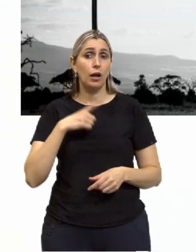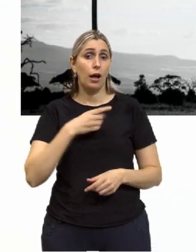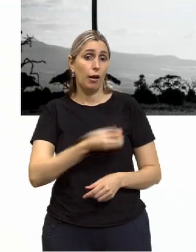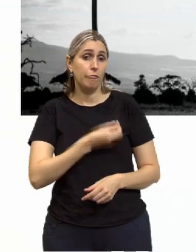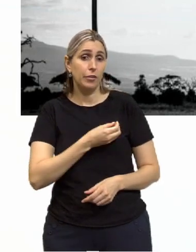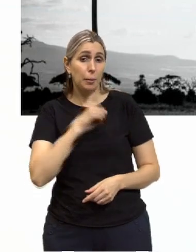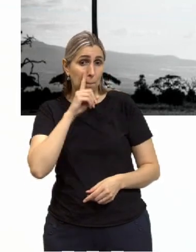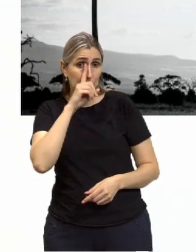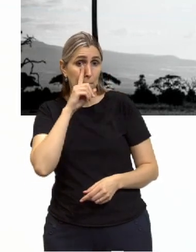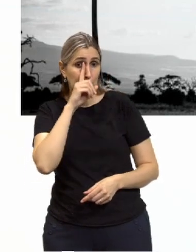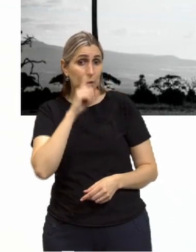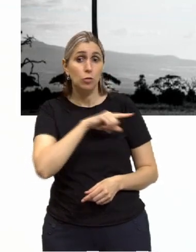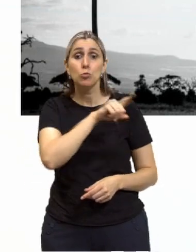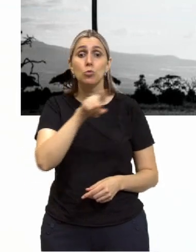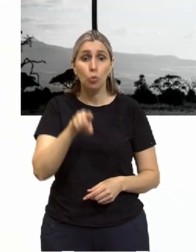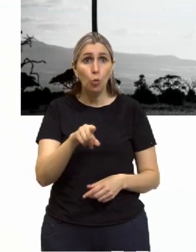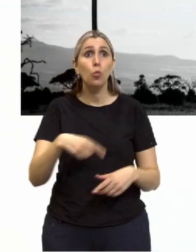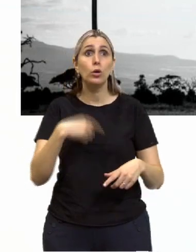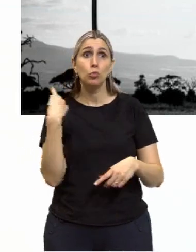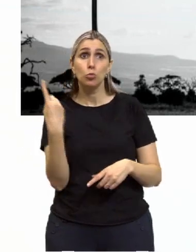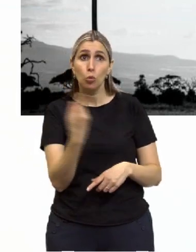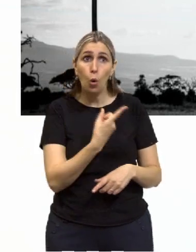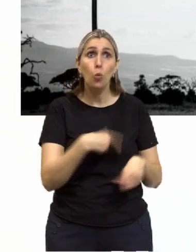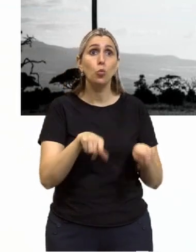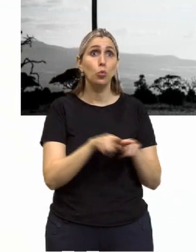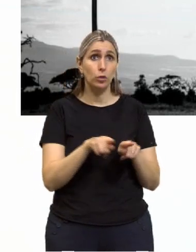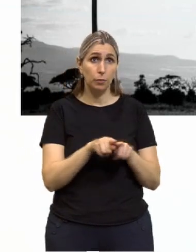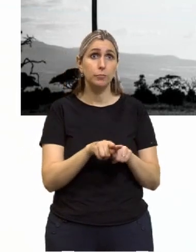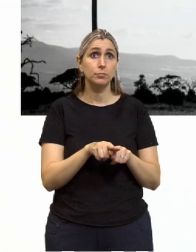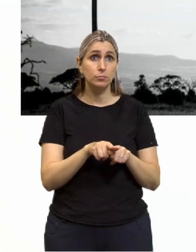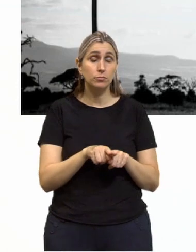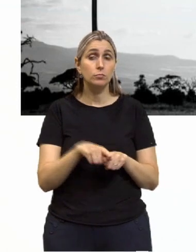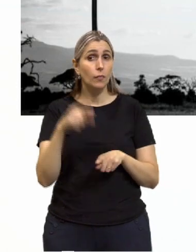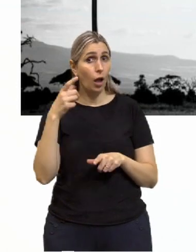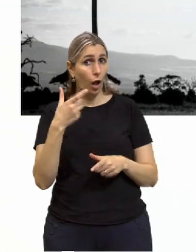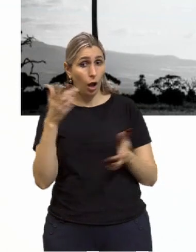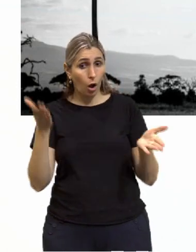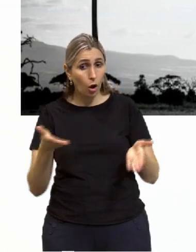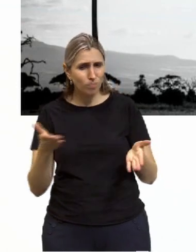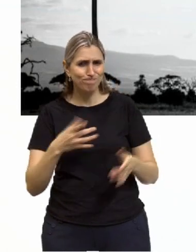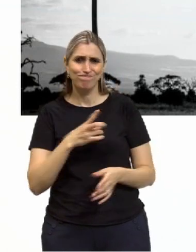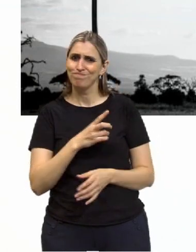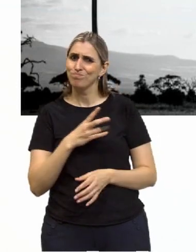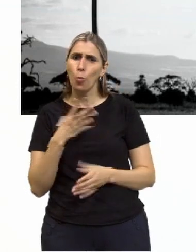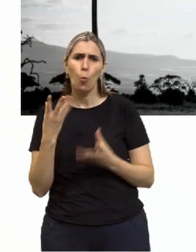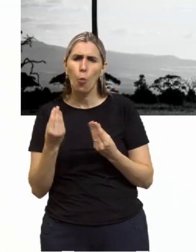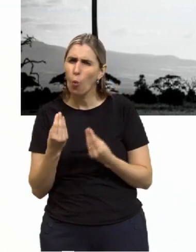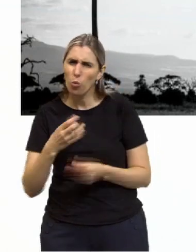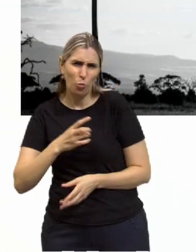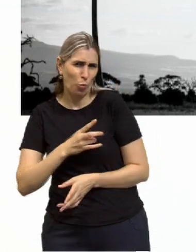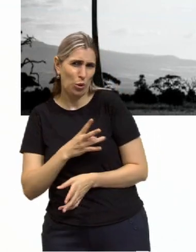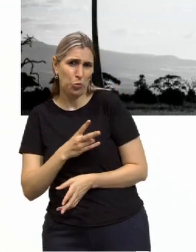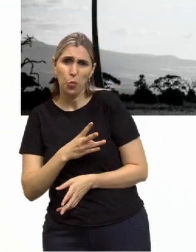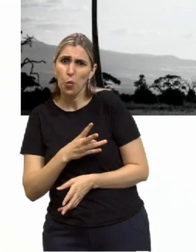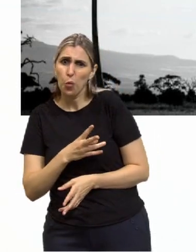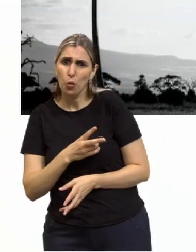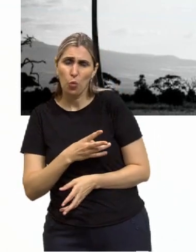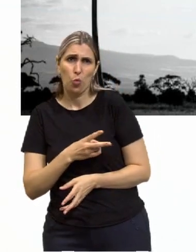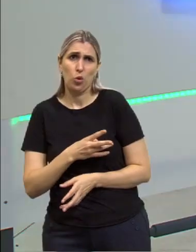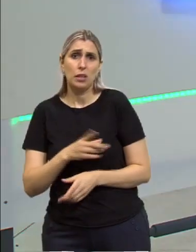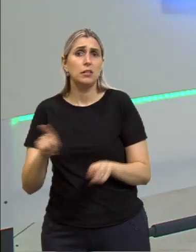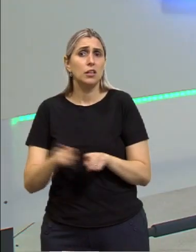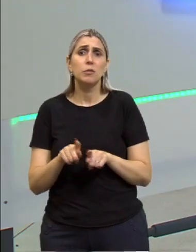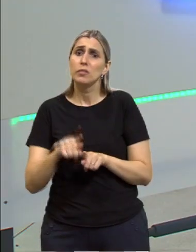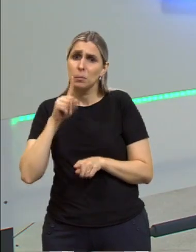vida dos outros em risco. Agora, se você for muito covarde, você também vai pôr em